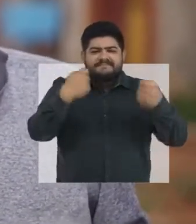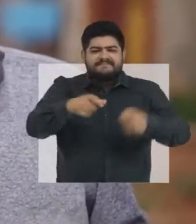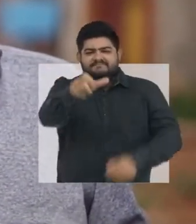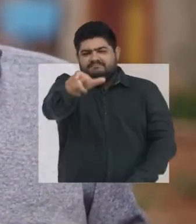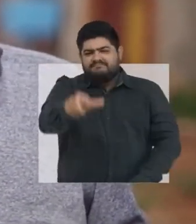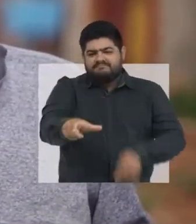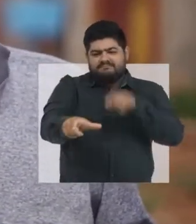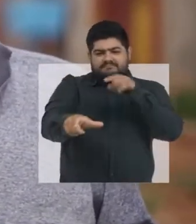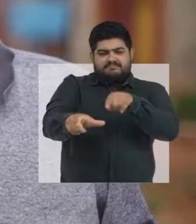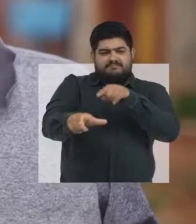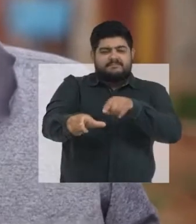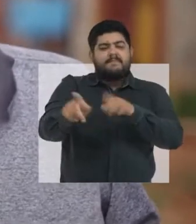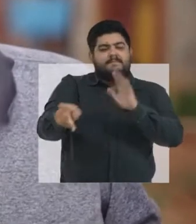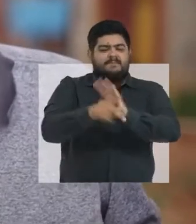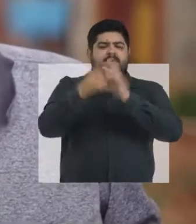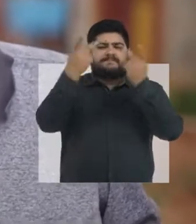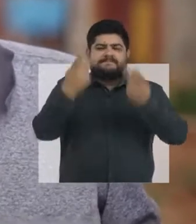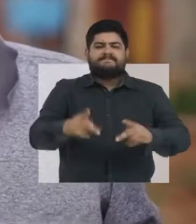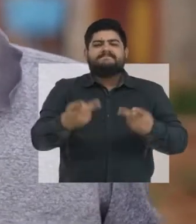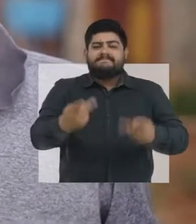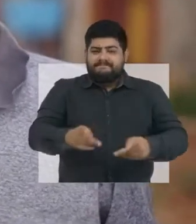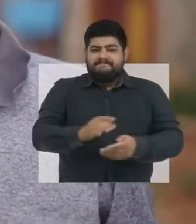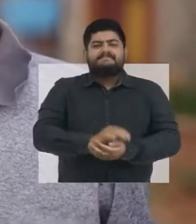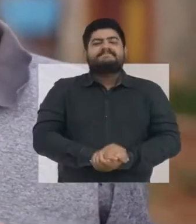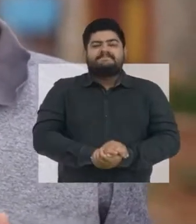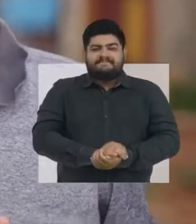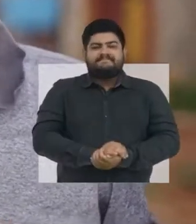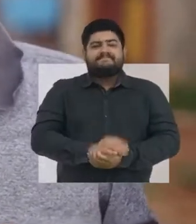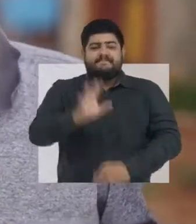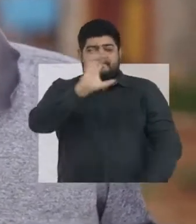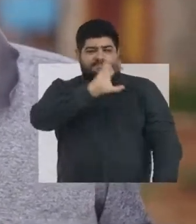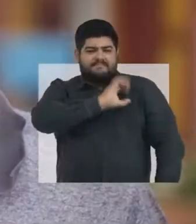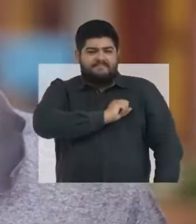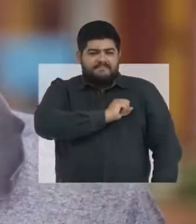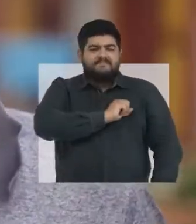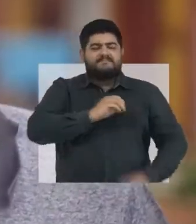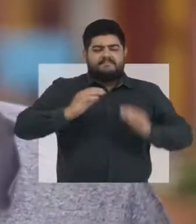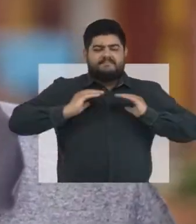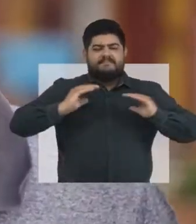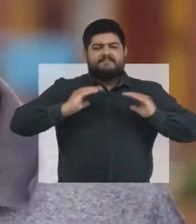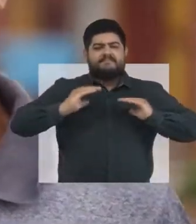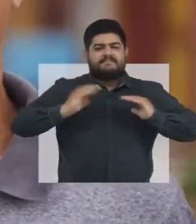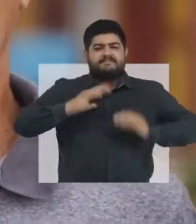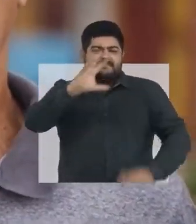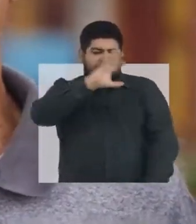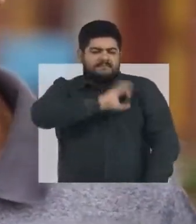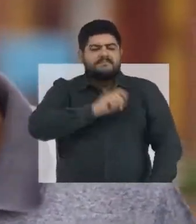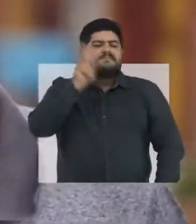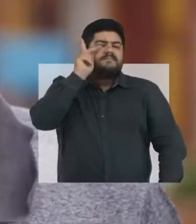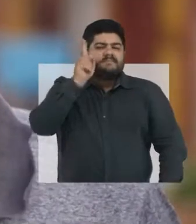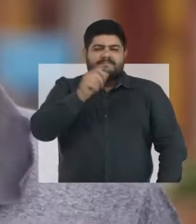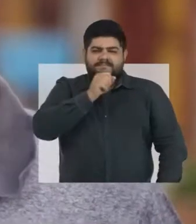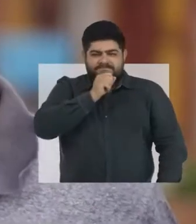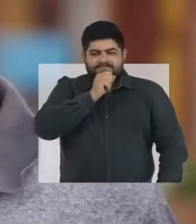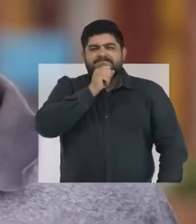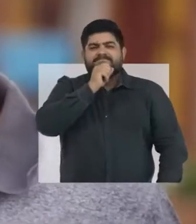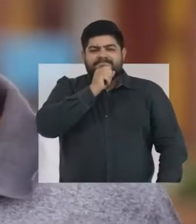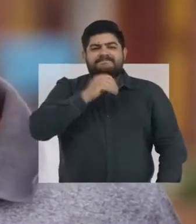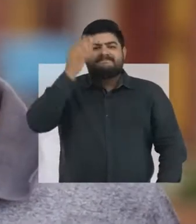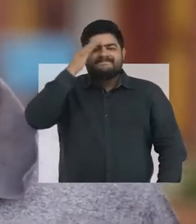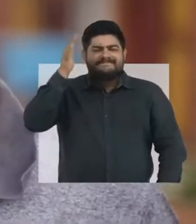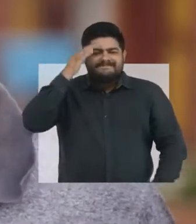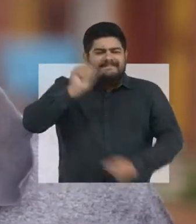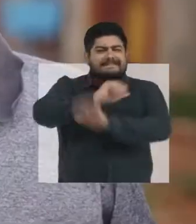daqui, com amor à cidade, com amor a Porto Velho, que